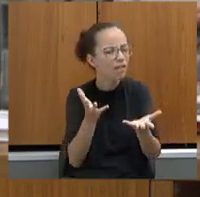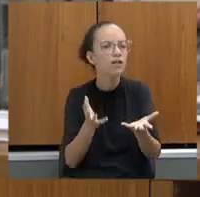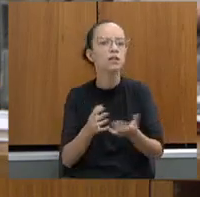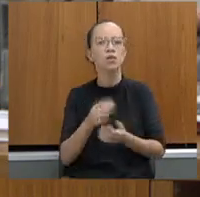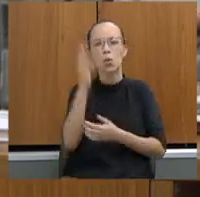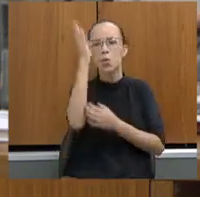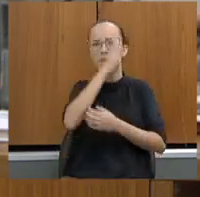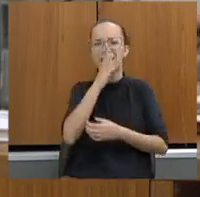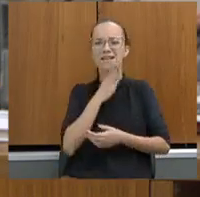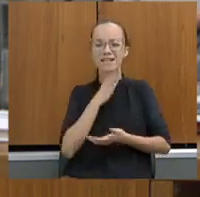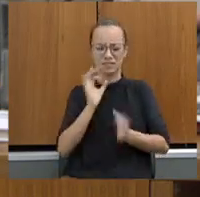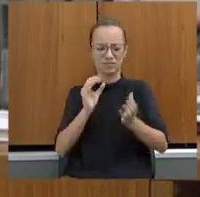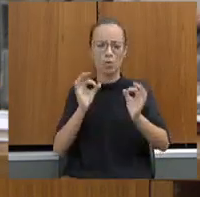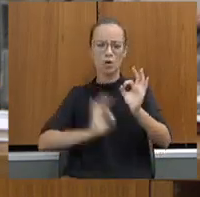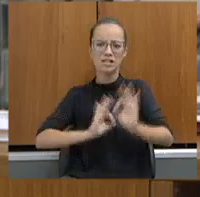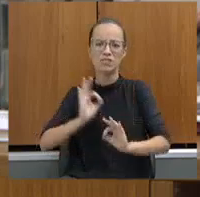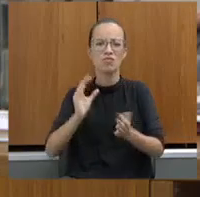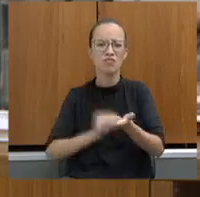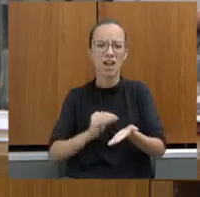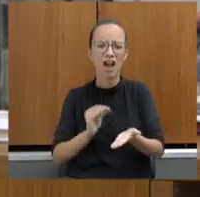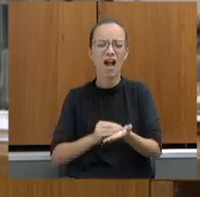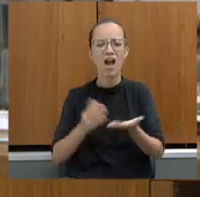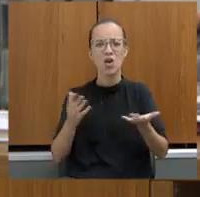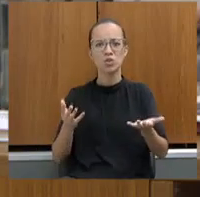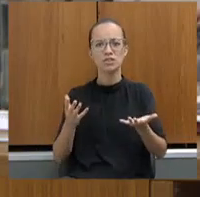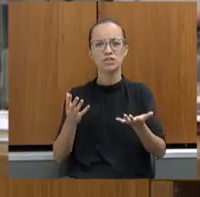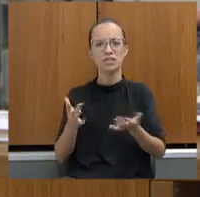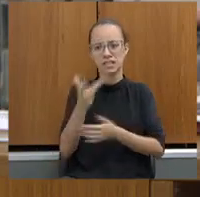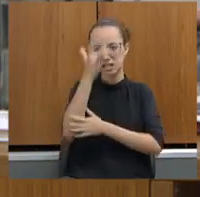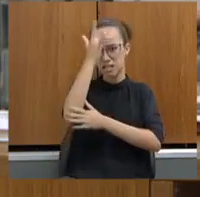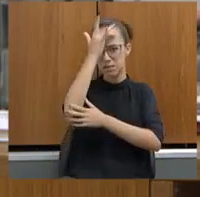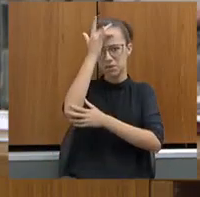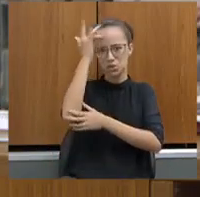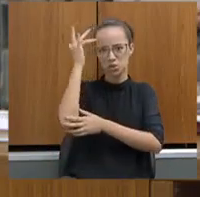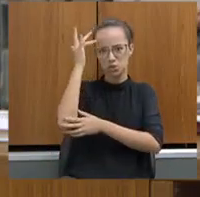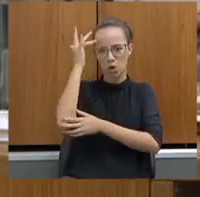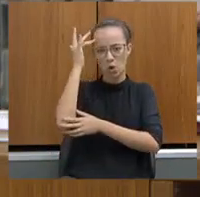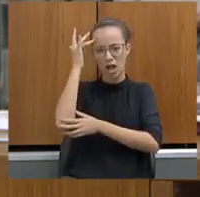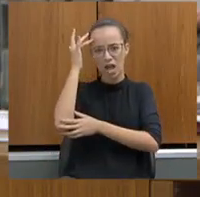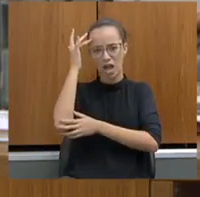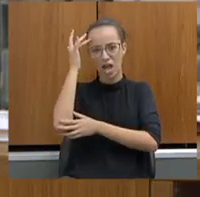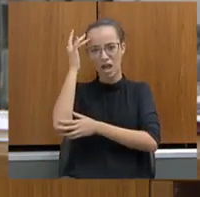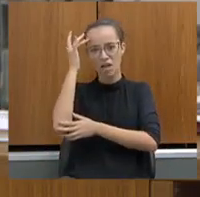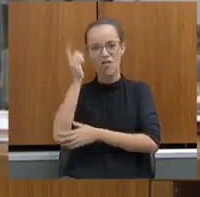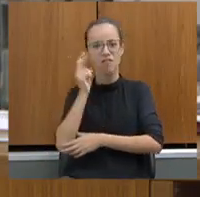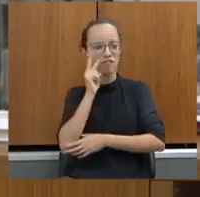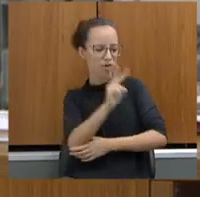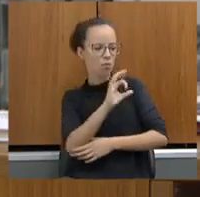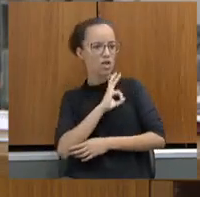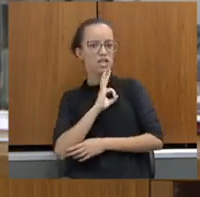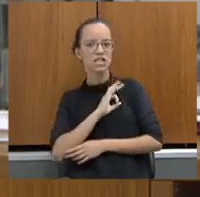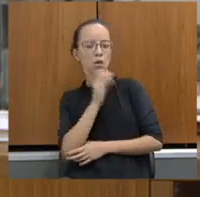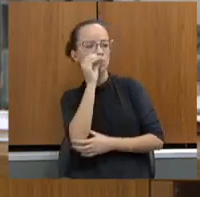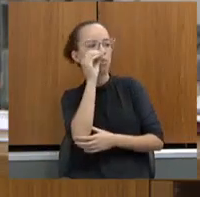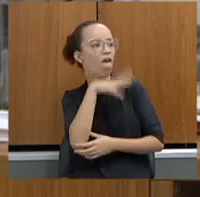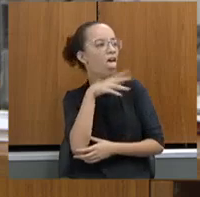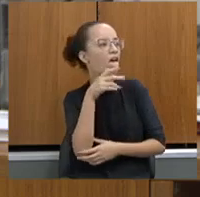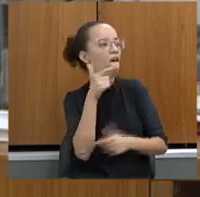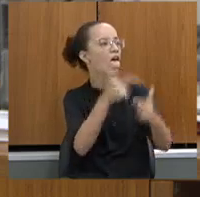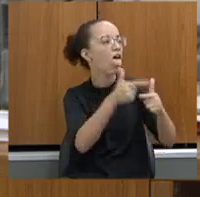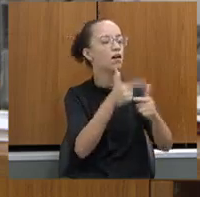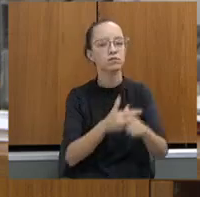totalmente desorganizado e que pessoas podem chegar na cara de um policial e xingar o policial. meu pai foi policial.